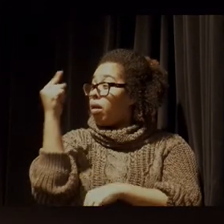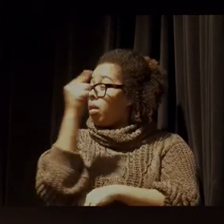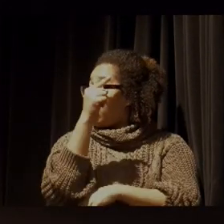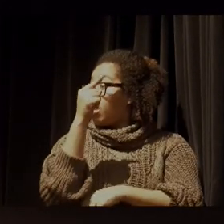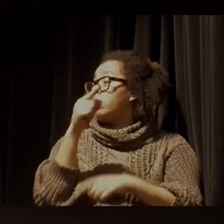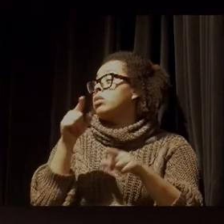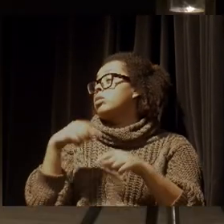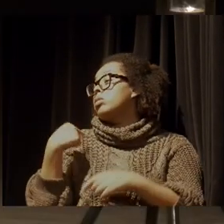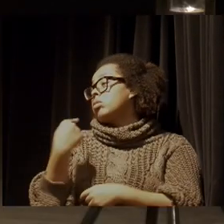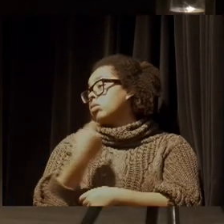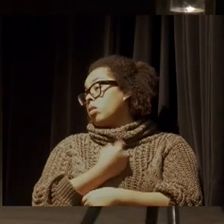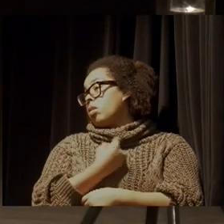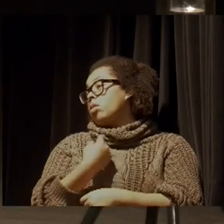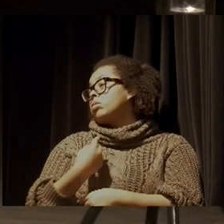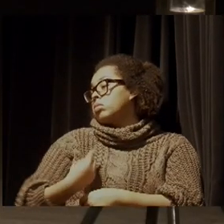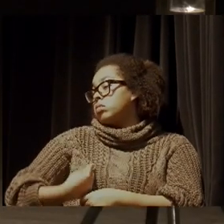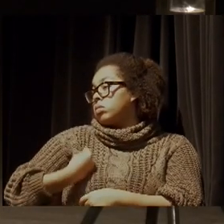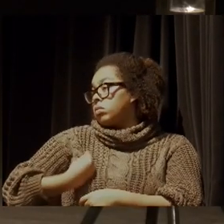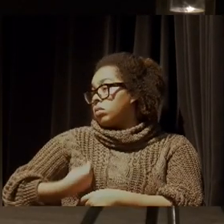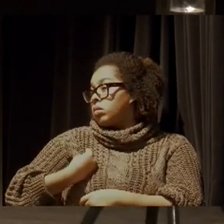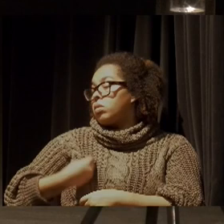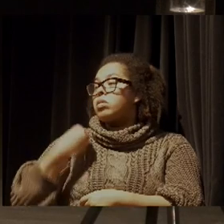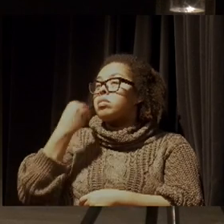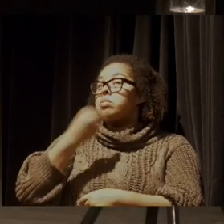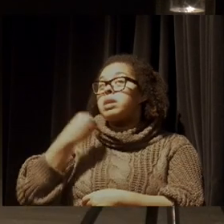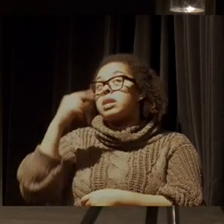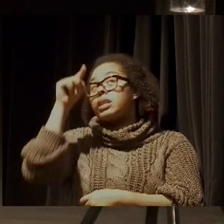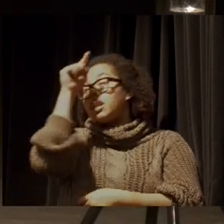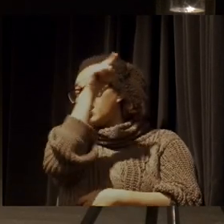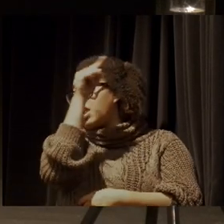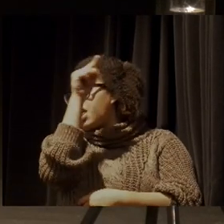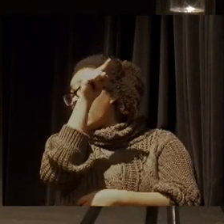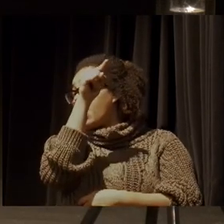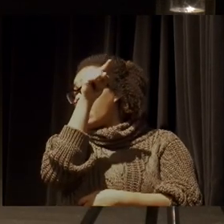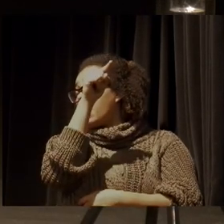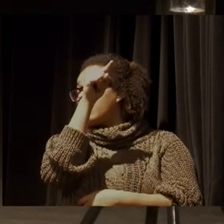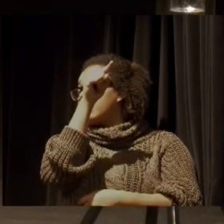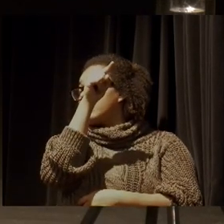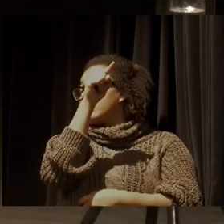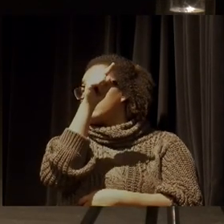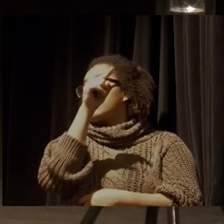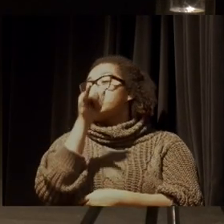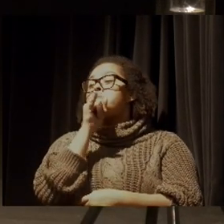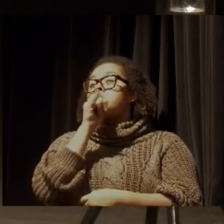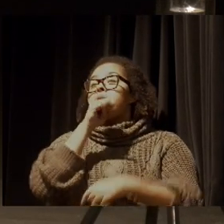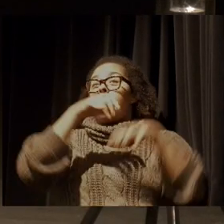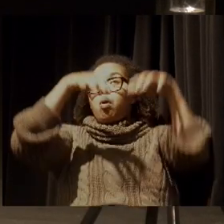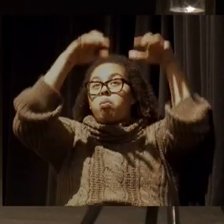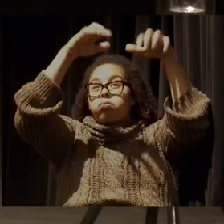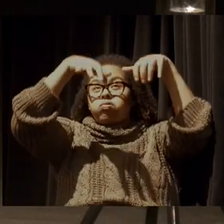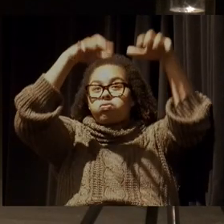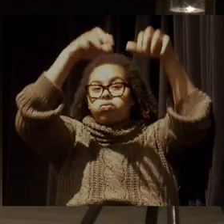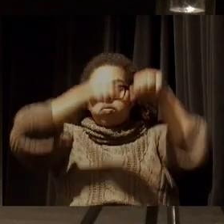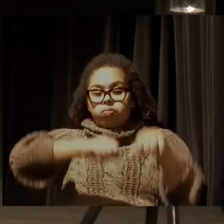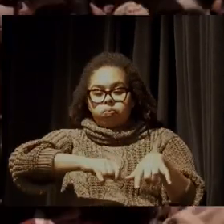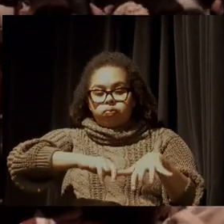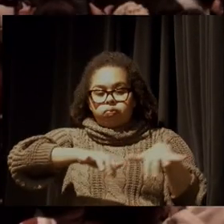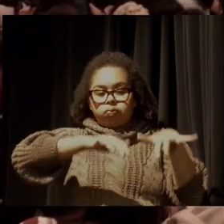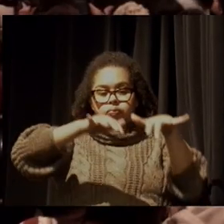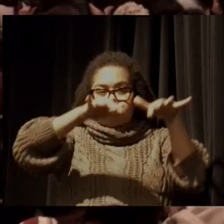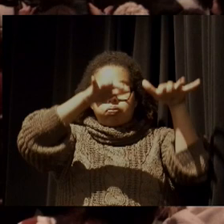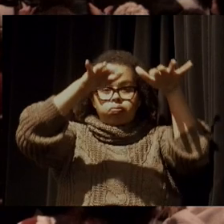A gente vem de estados da Amazônia que passou por enchentes incríveis, onde pessoas